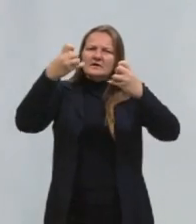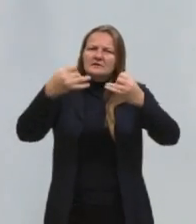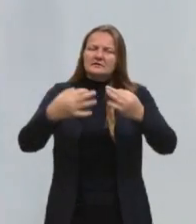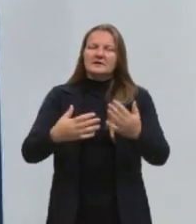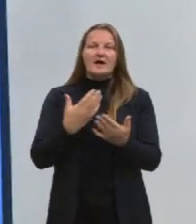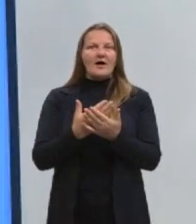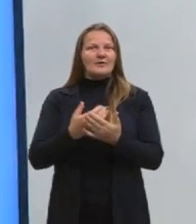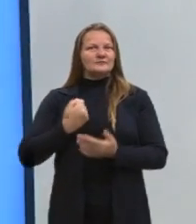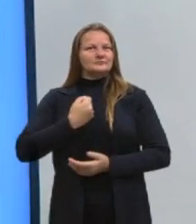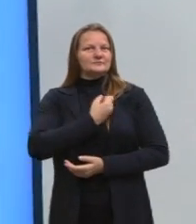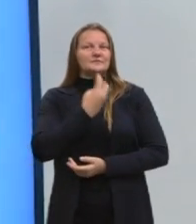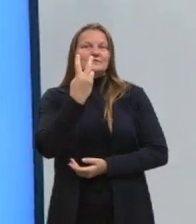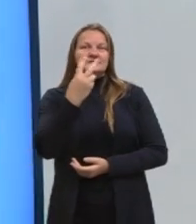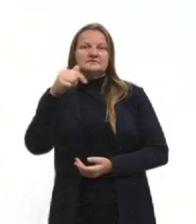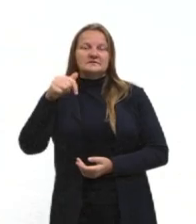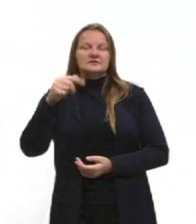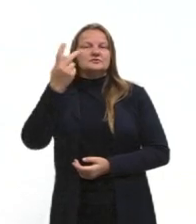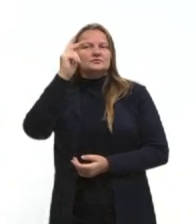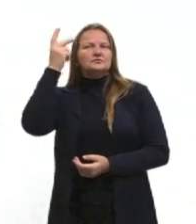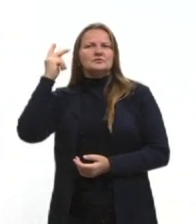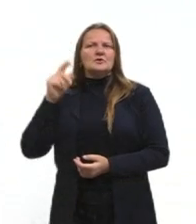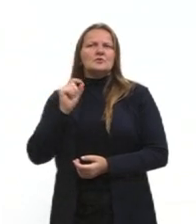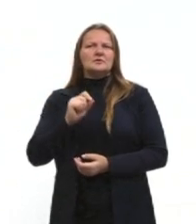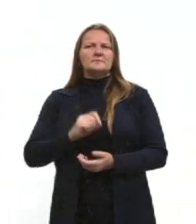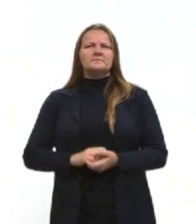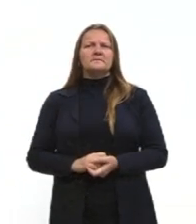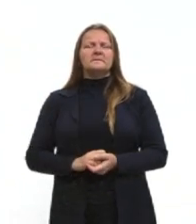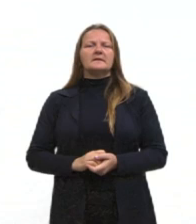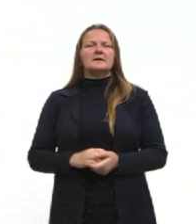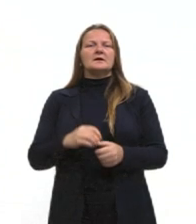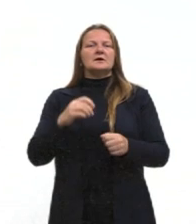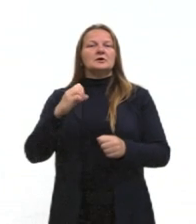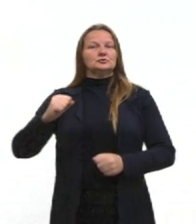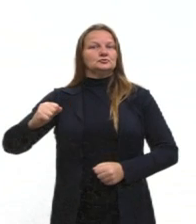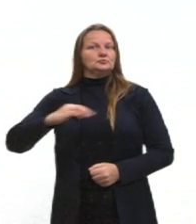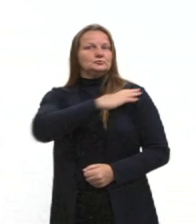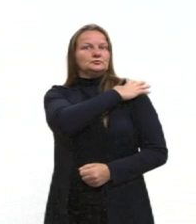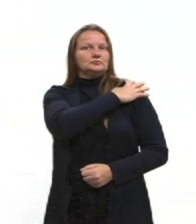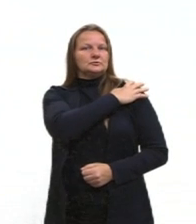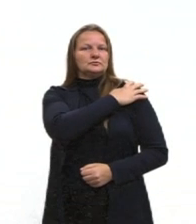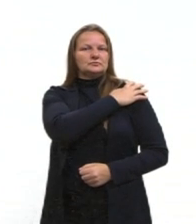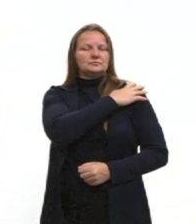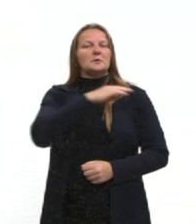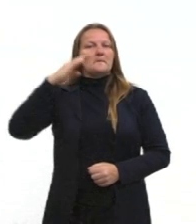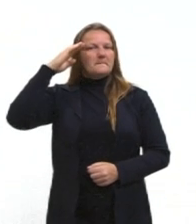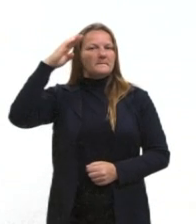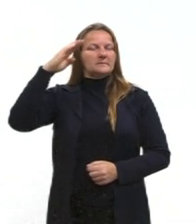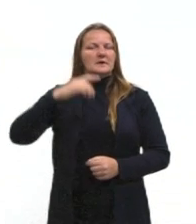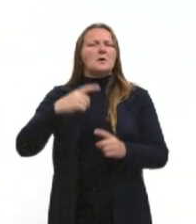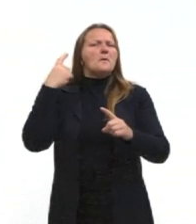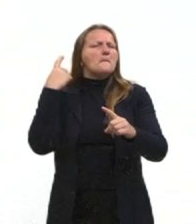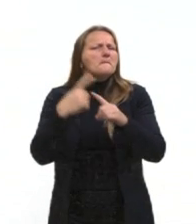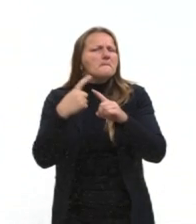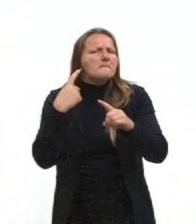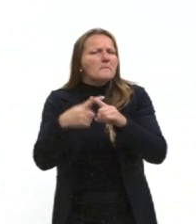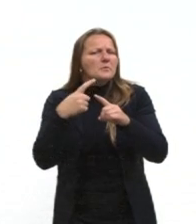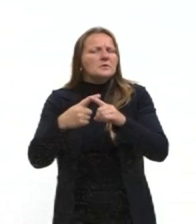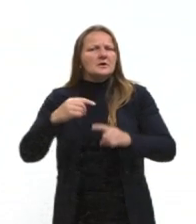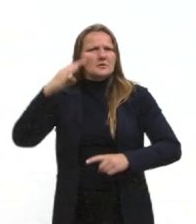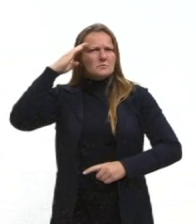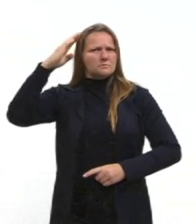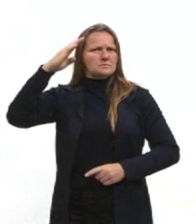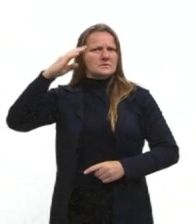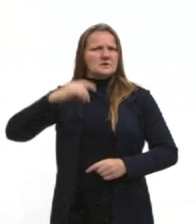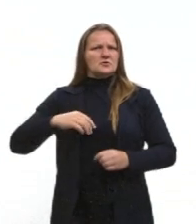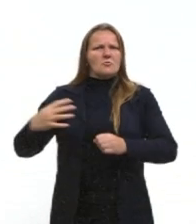27 de História sobre a ditadura militar. O título da aula é Por que os militares deram